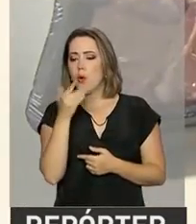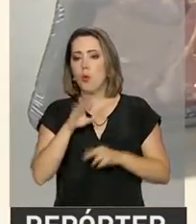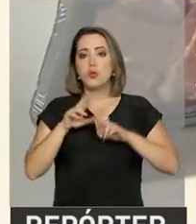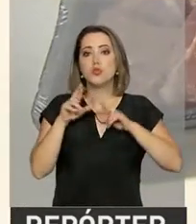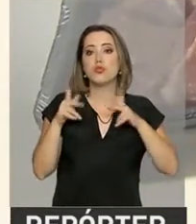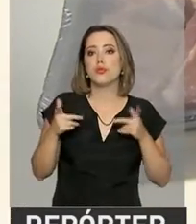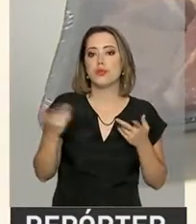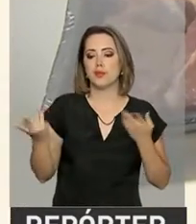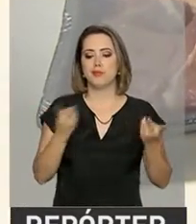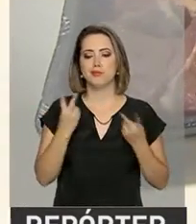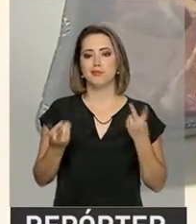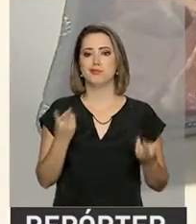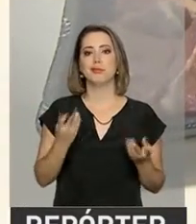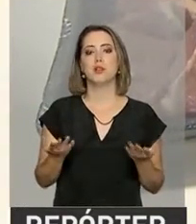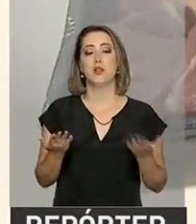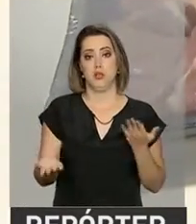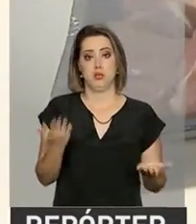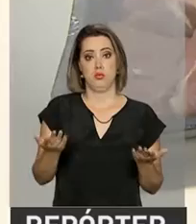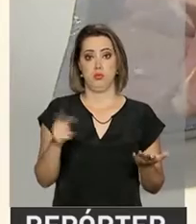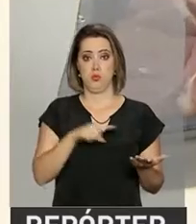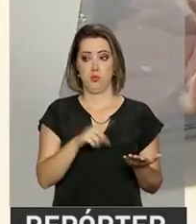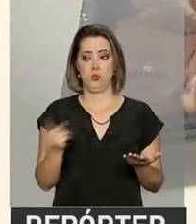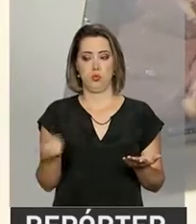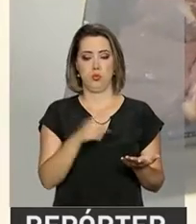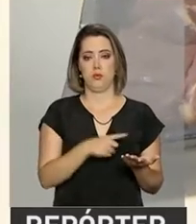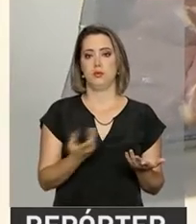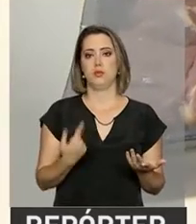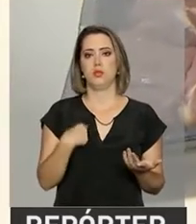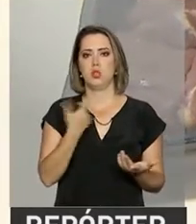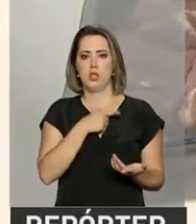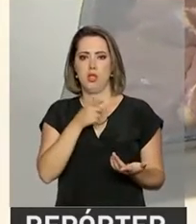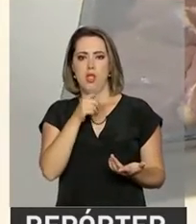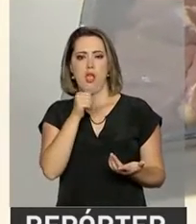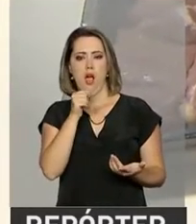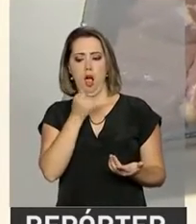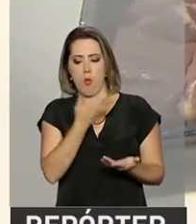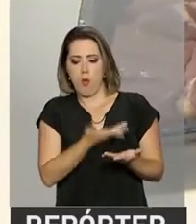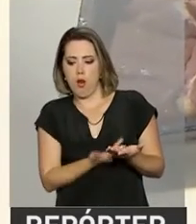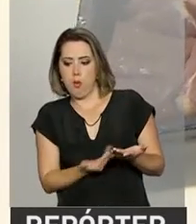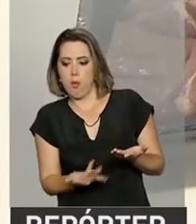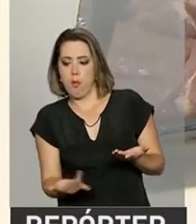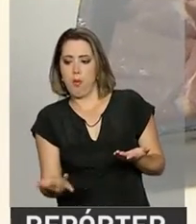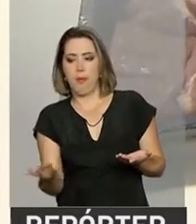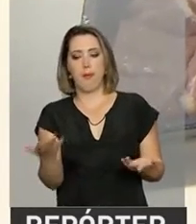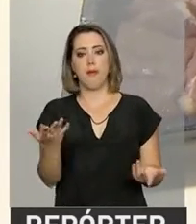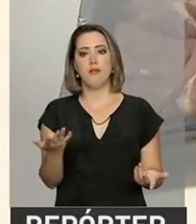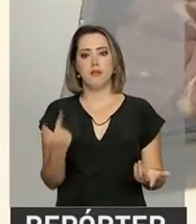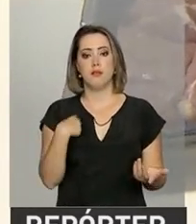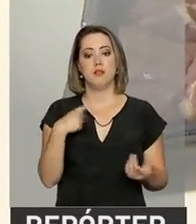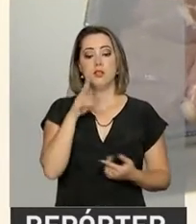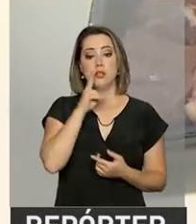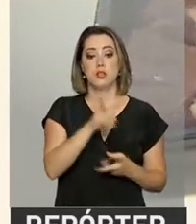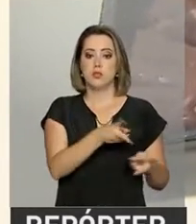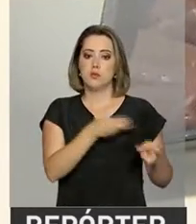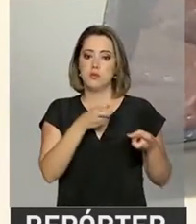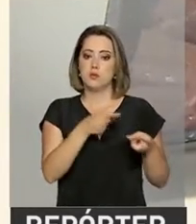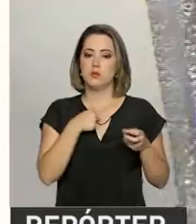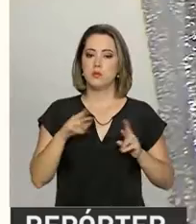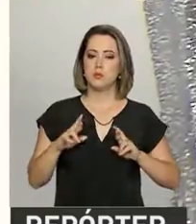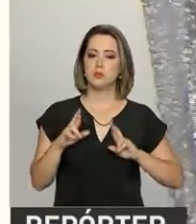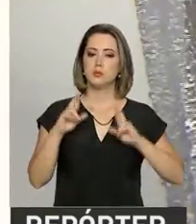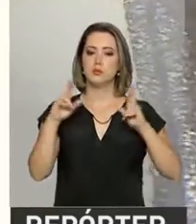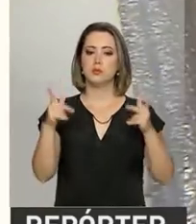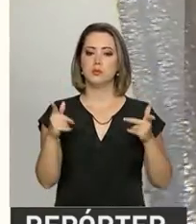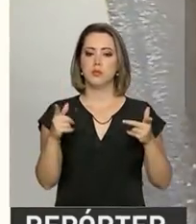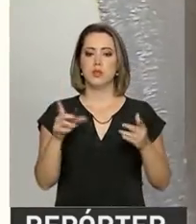entre os dois produtos. A gente percebe que já há uma formação de líquido no fundo do recipiente. A gente percebe que já há uma diferença